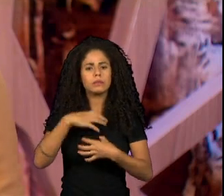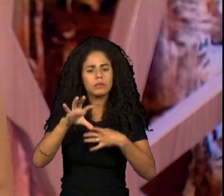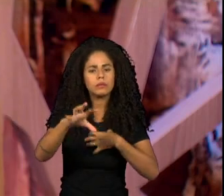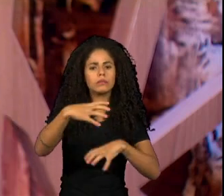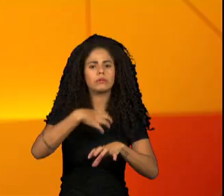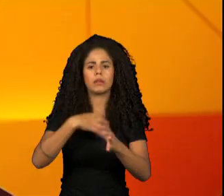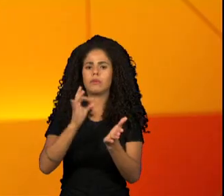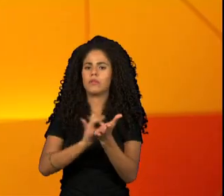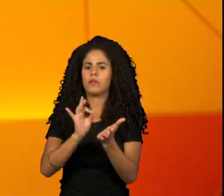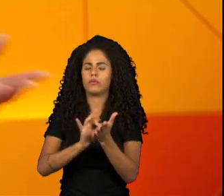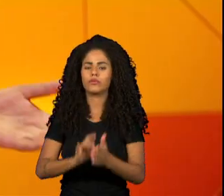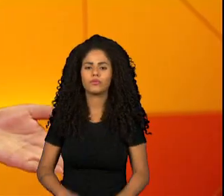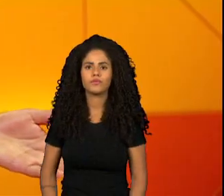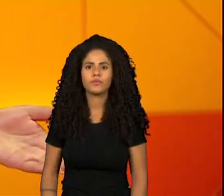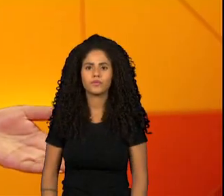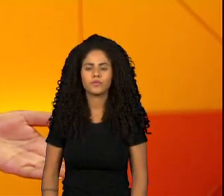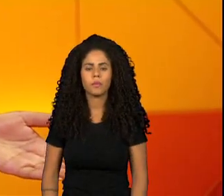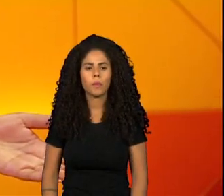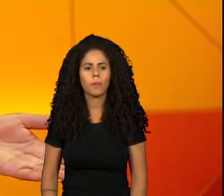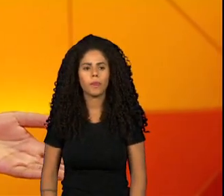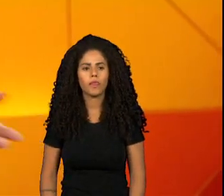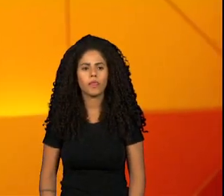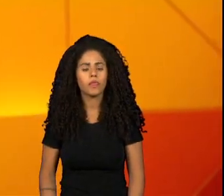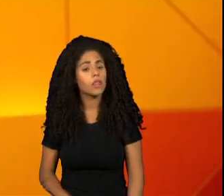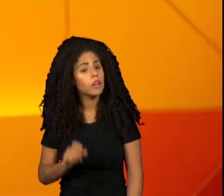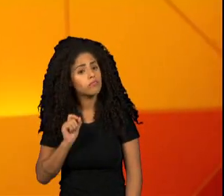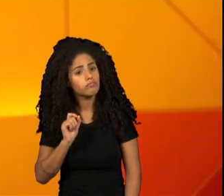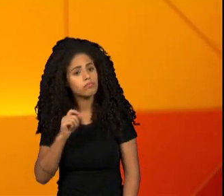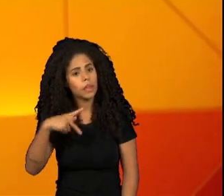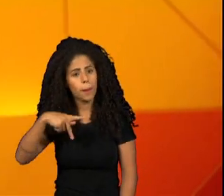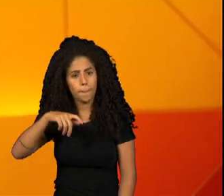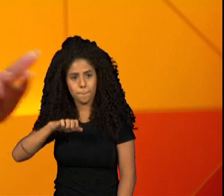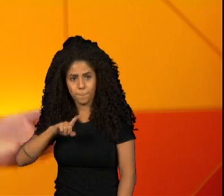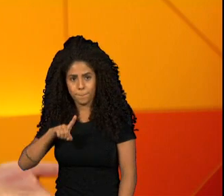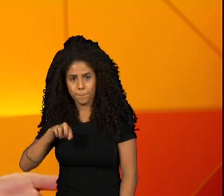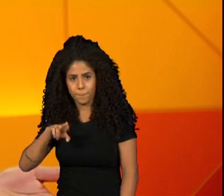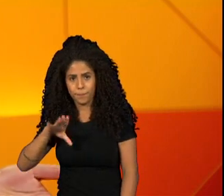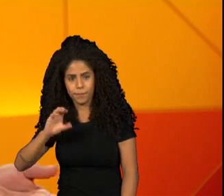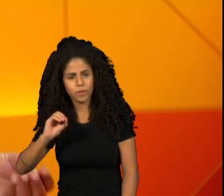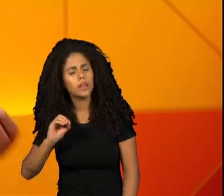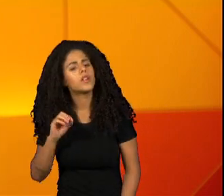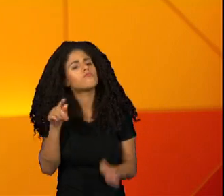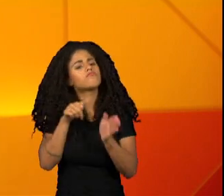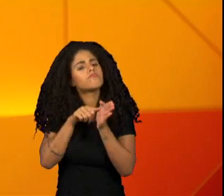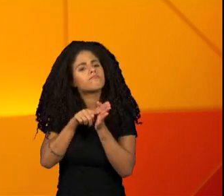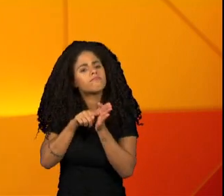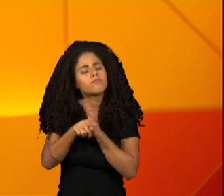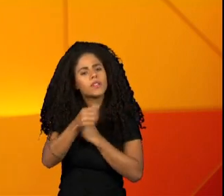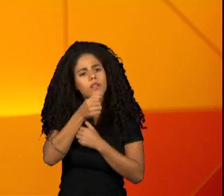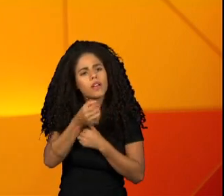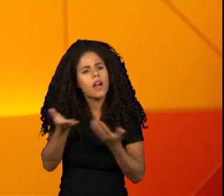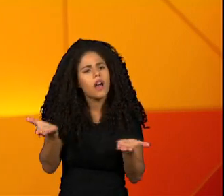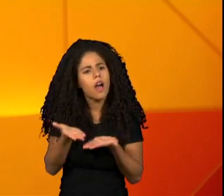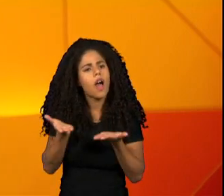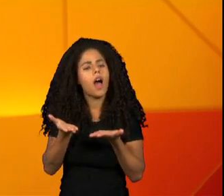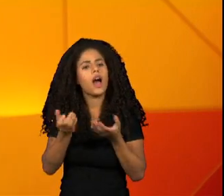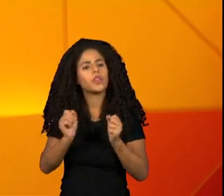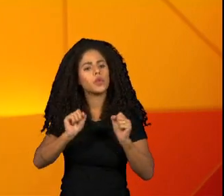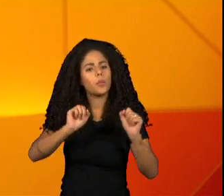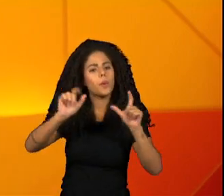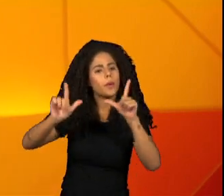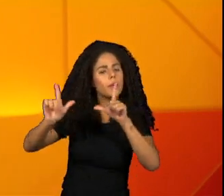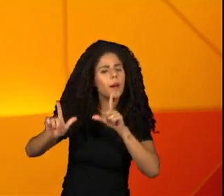comunicação. Pedro, teve uma pesquisa recente, não sei se você viu, com alguns brasileiros sobre comerciais com casais